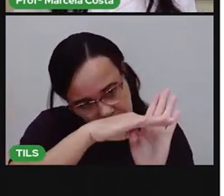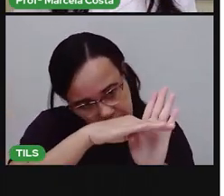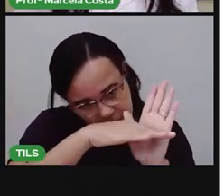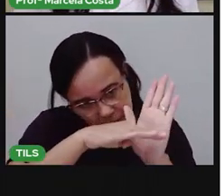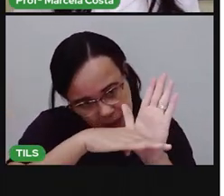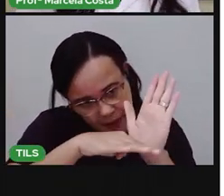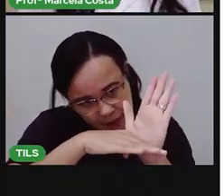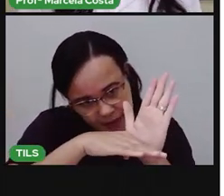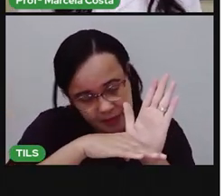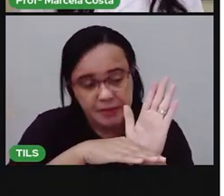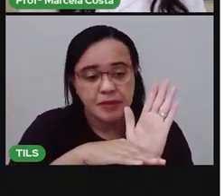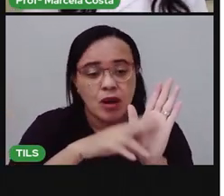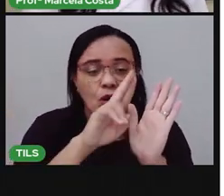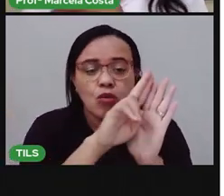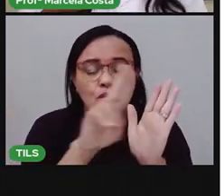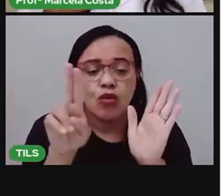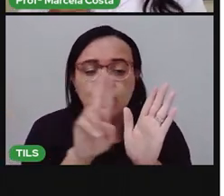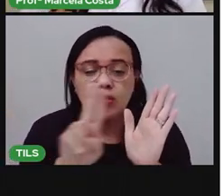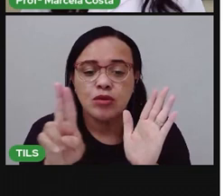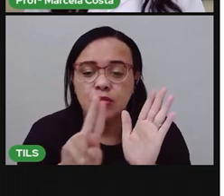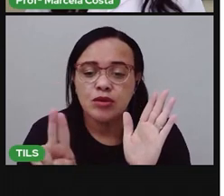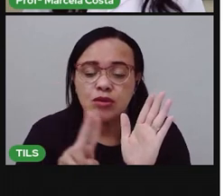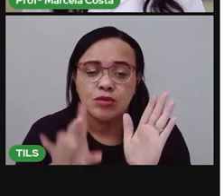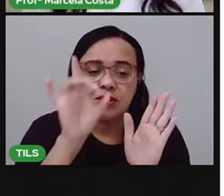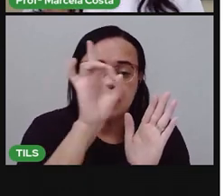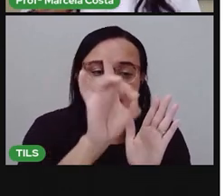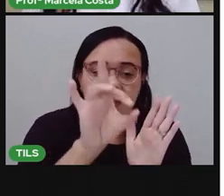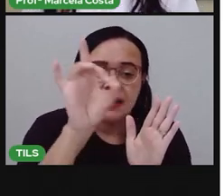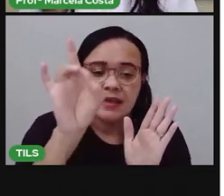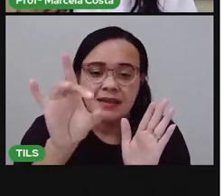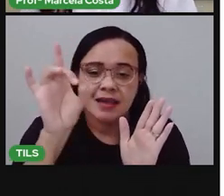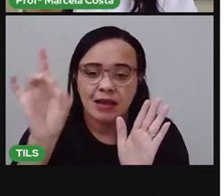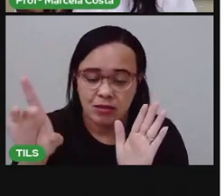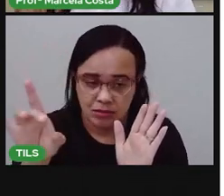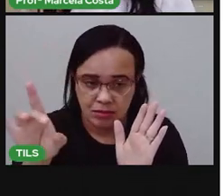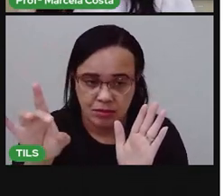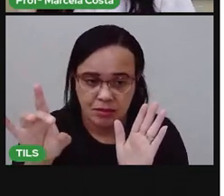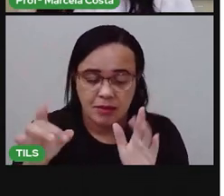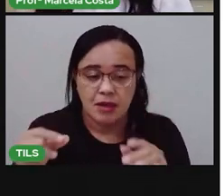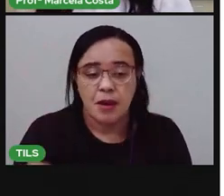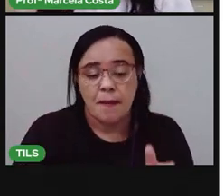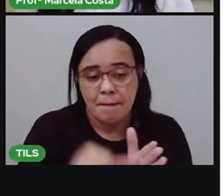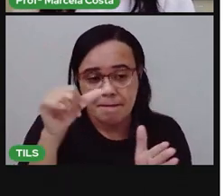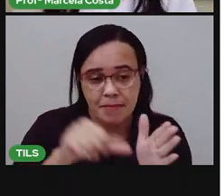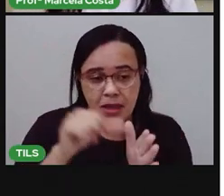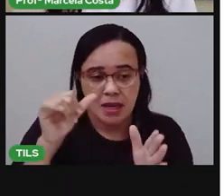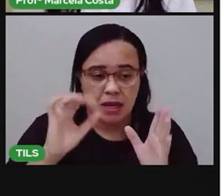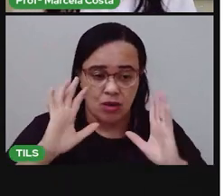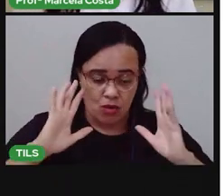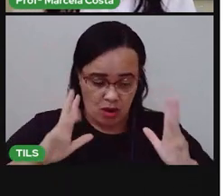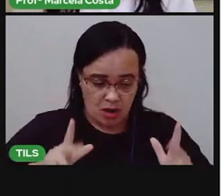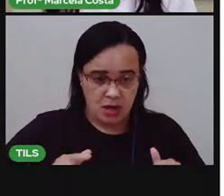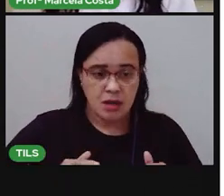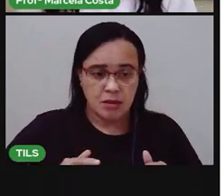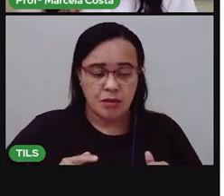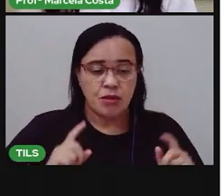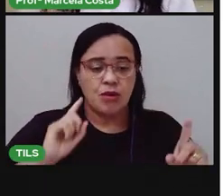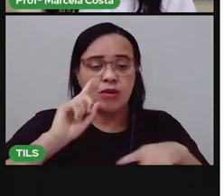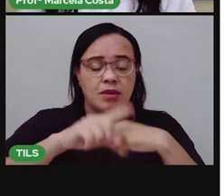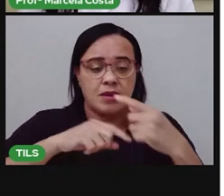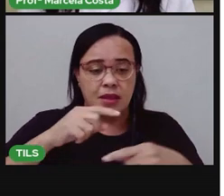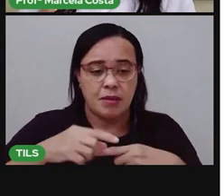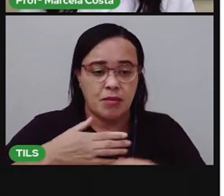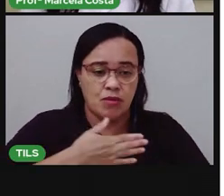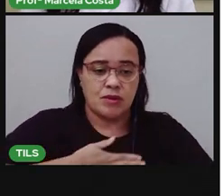alimentos. Depois os produtos de limpeza. E depois os produtos de higiene. Tá bom? Você